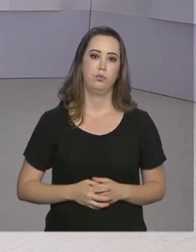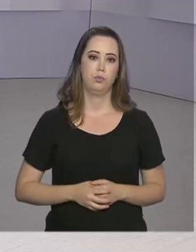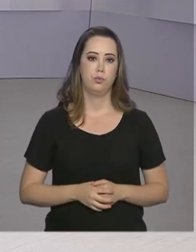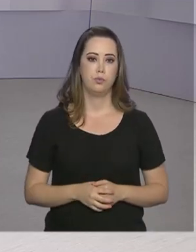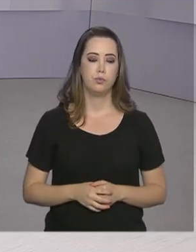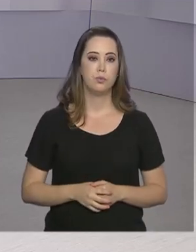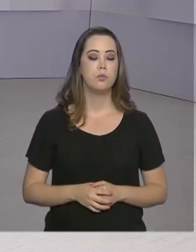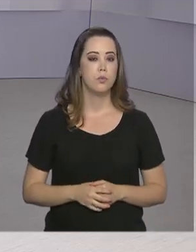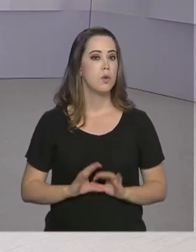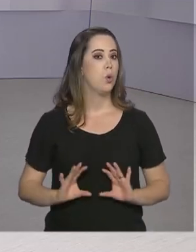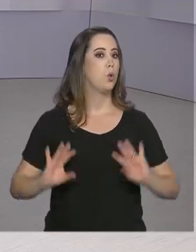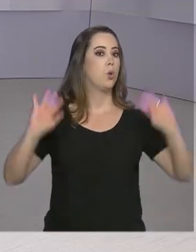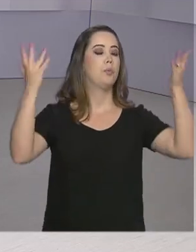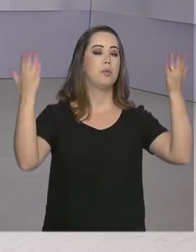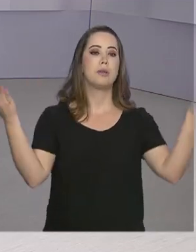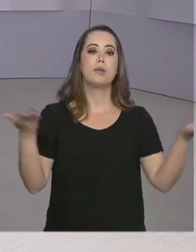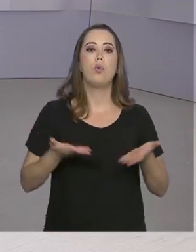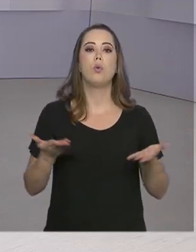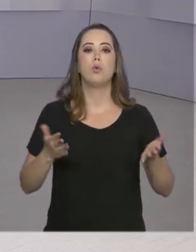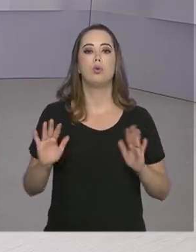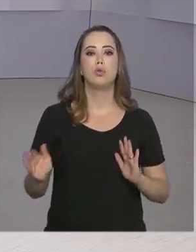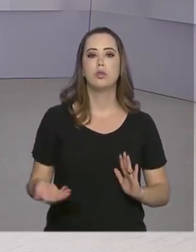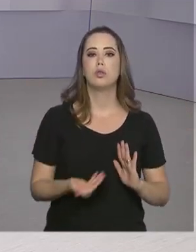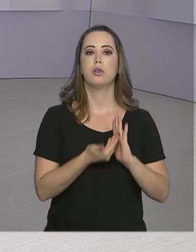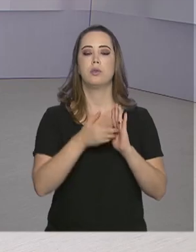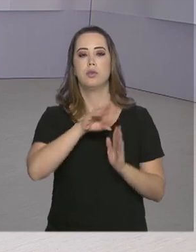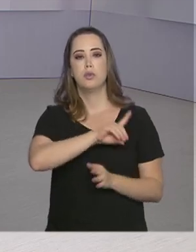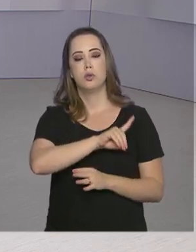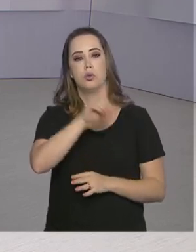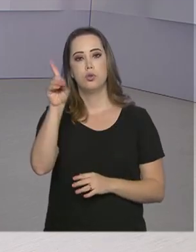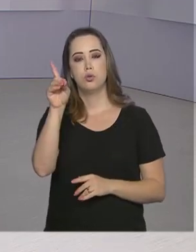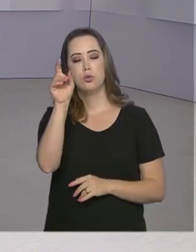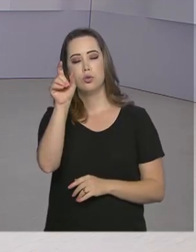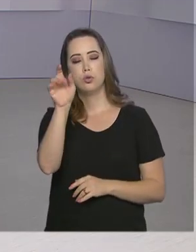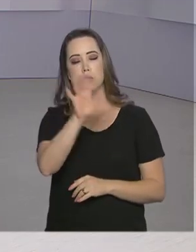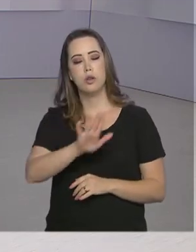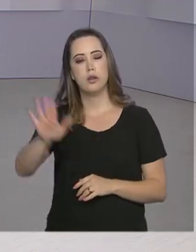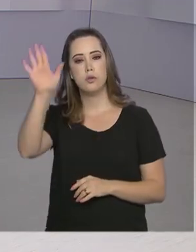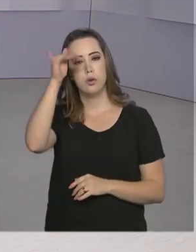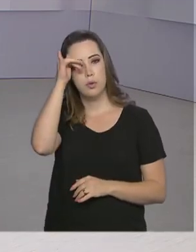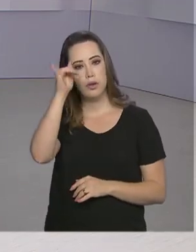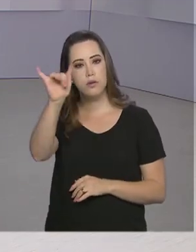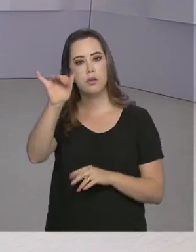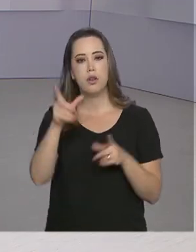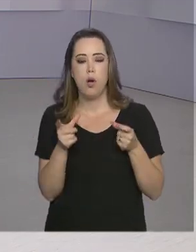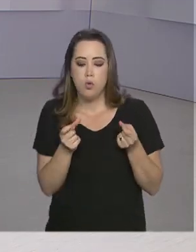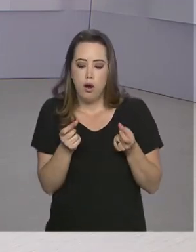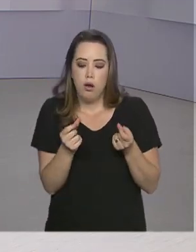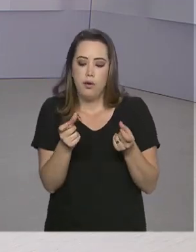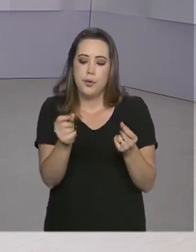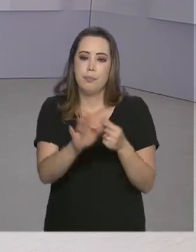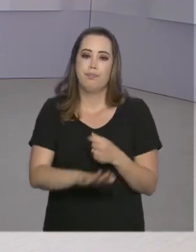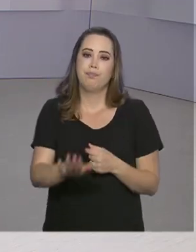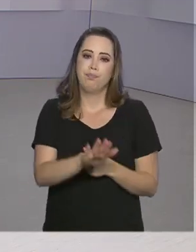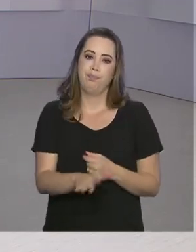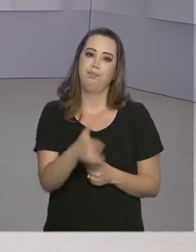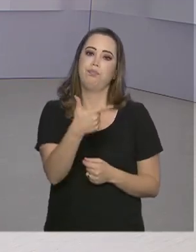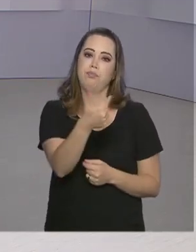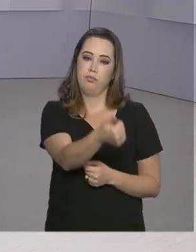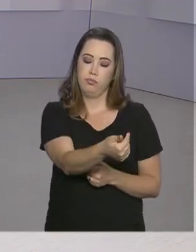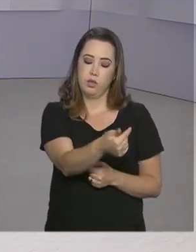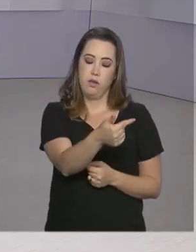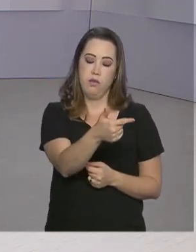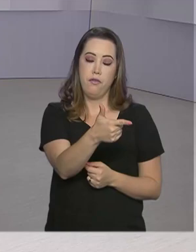Câmara dos Deputados lembrou o Dia Nacional de Combate ao Câncer Infantil, que é o dia 27 de novembro. O evento teve a